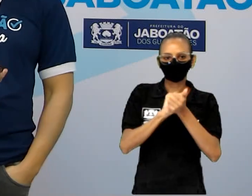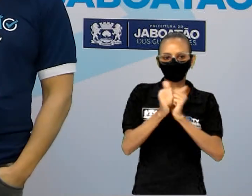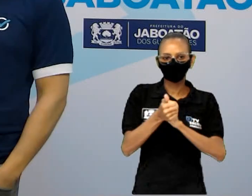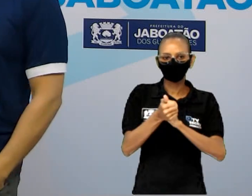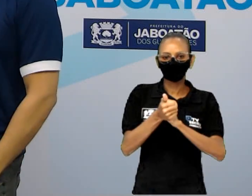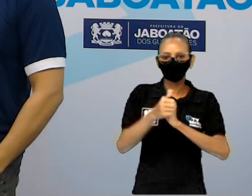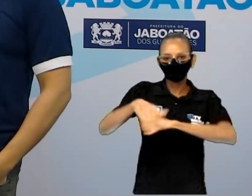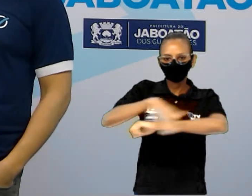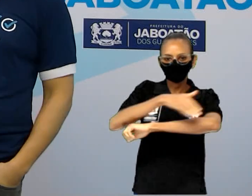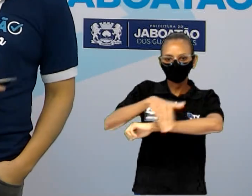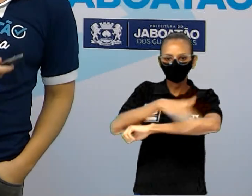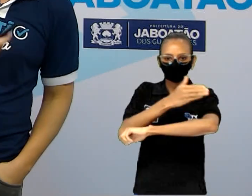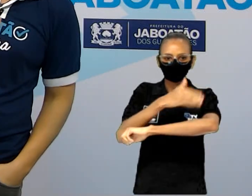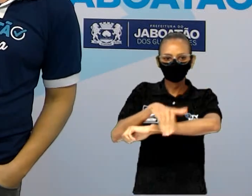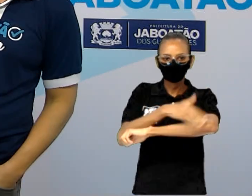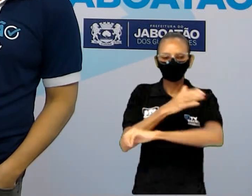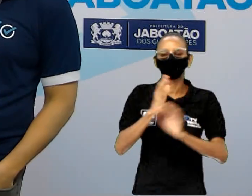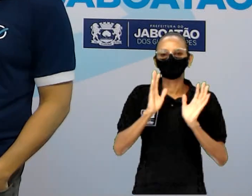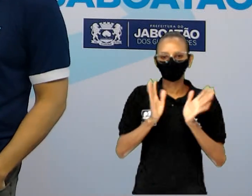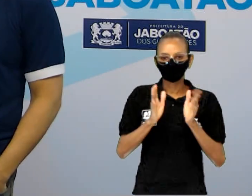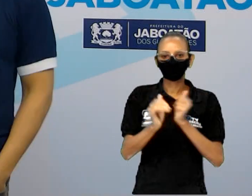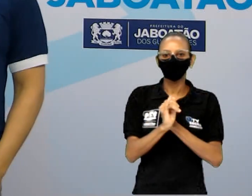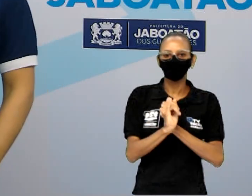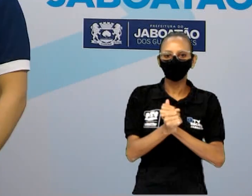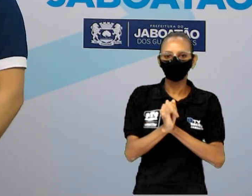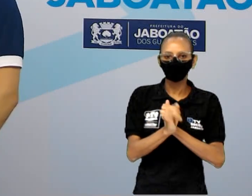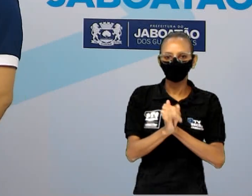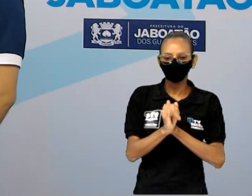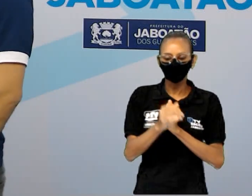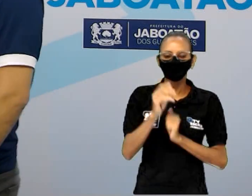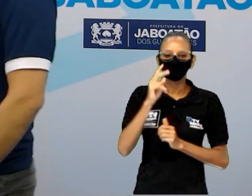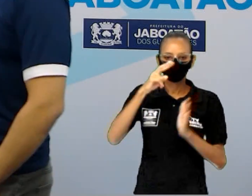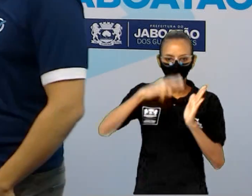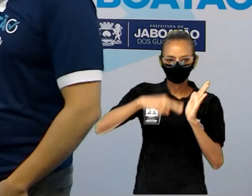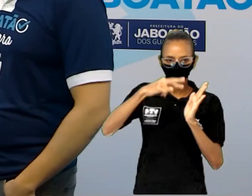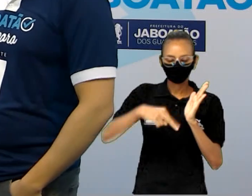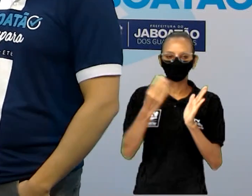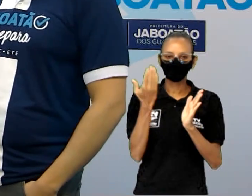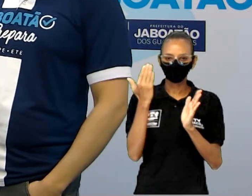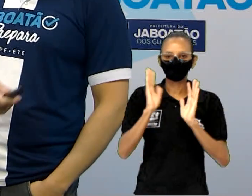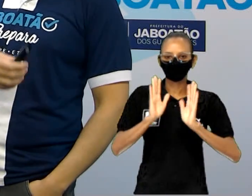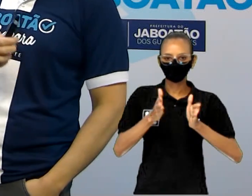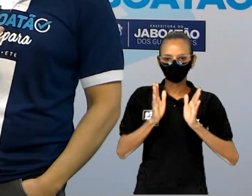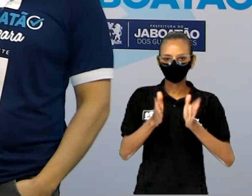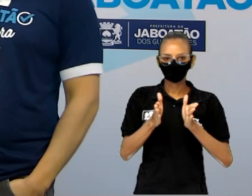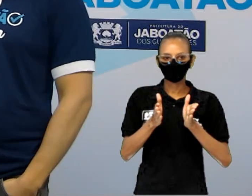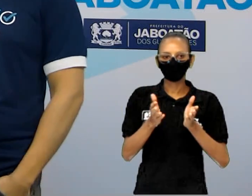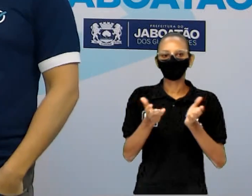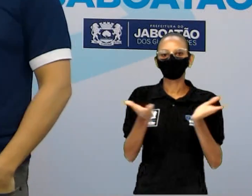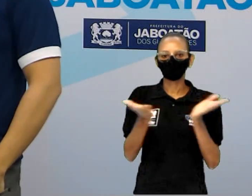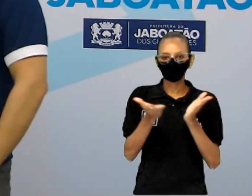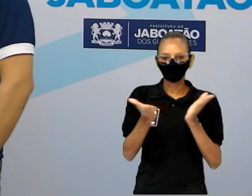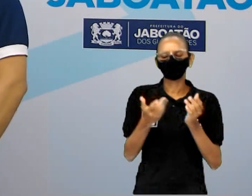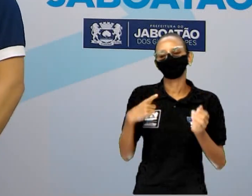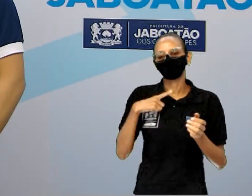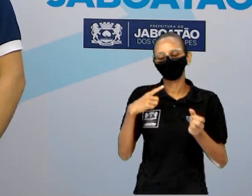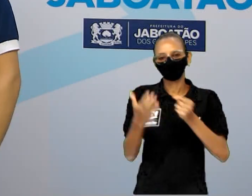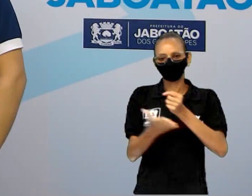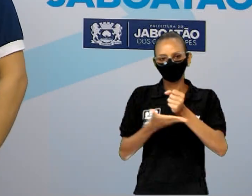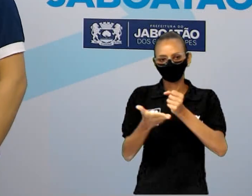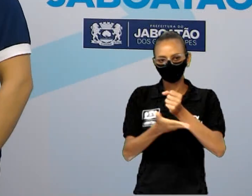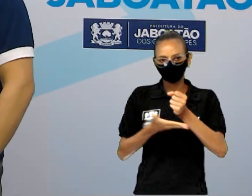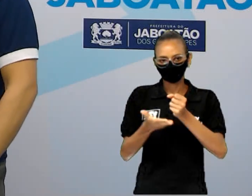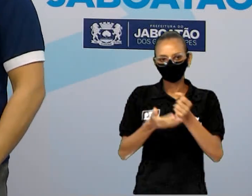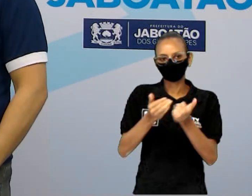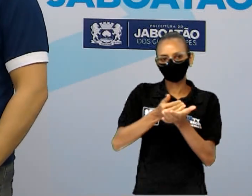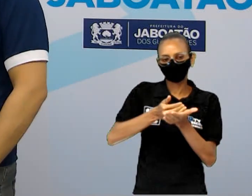crônica que nós já tivemos a oportunidade de ler aqui. E, por ser uma crônica, vai ter aquelas mesmas bases, né? Se originar